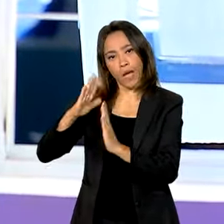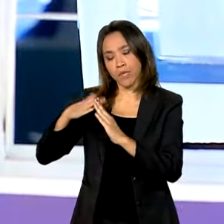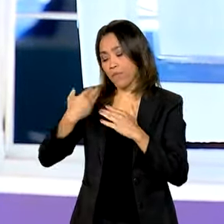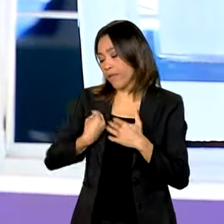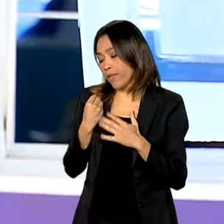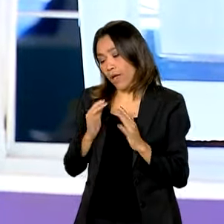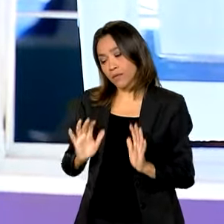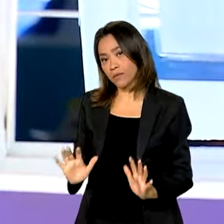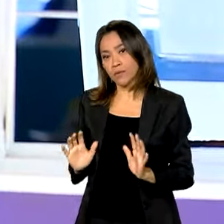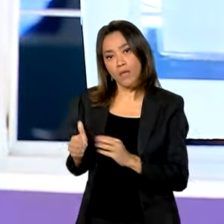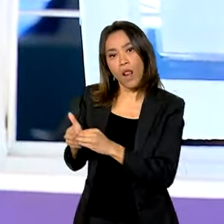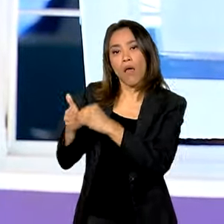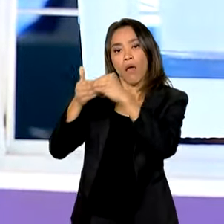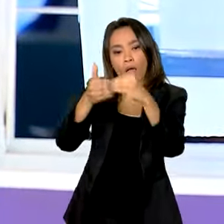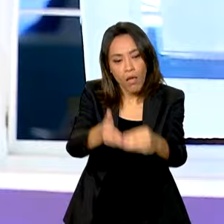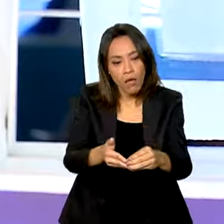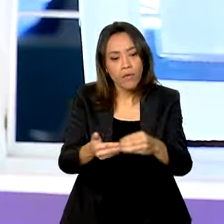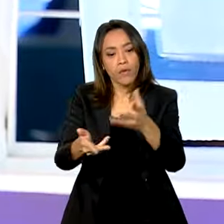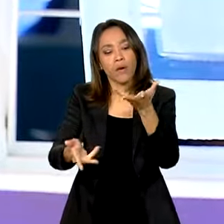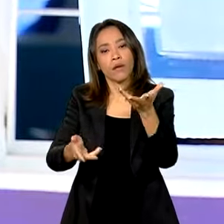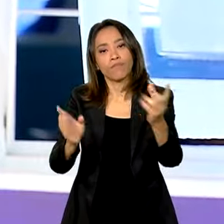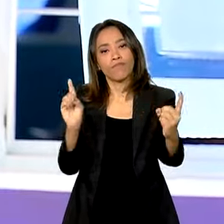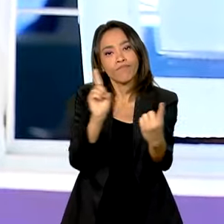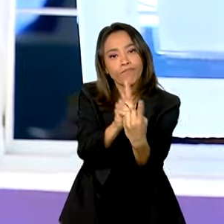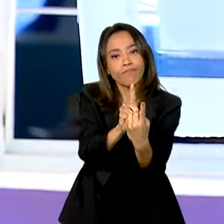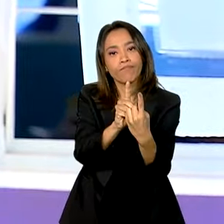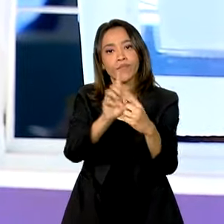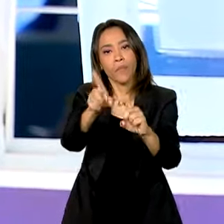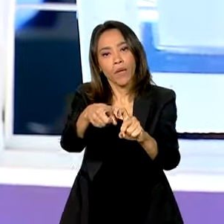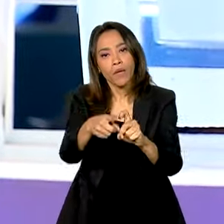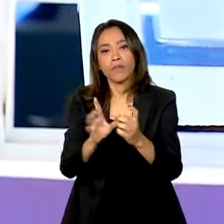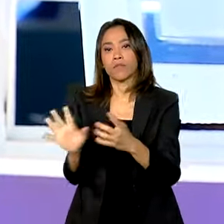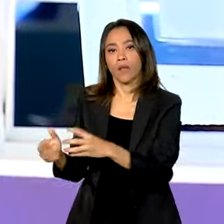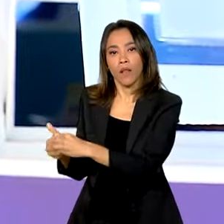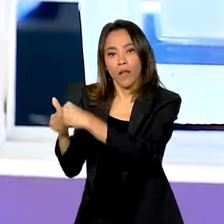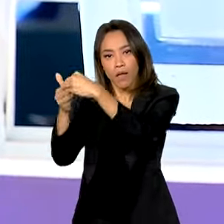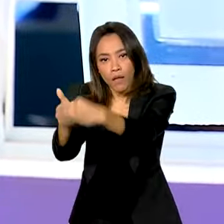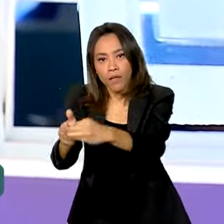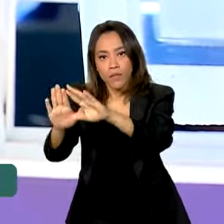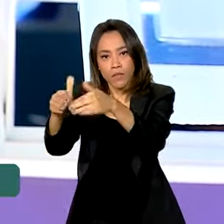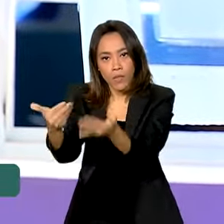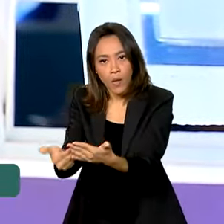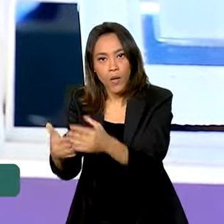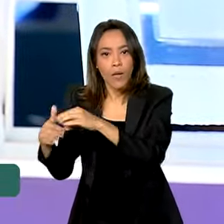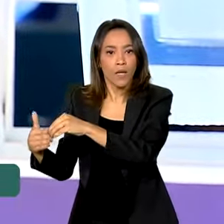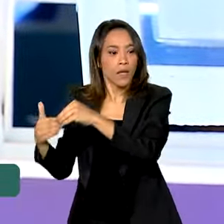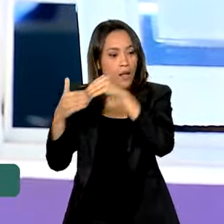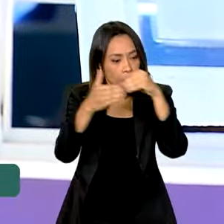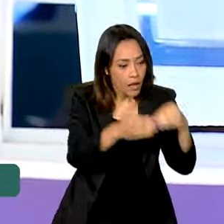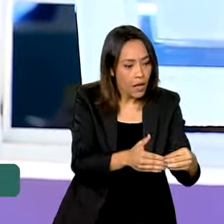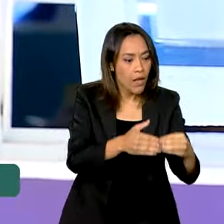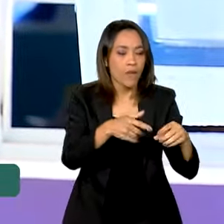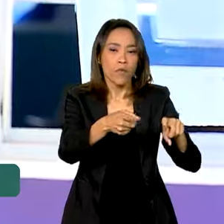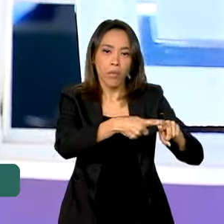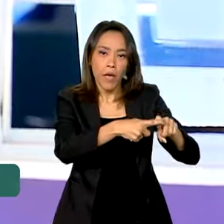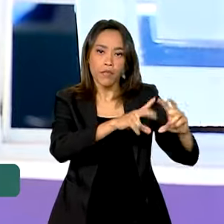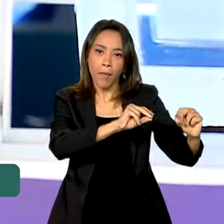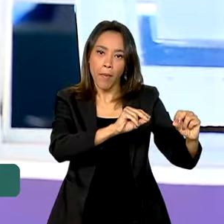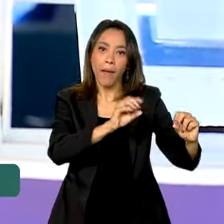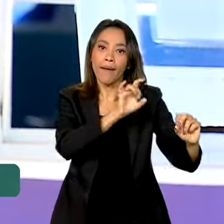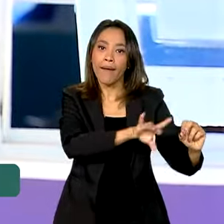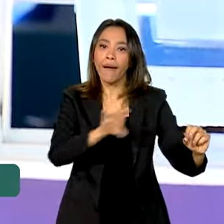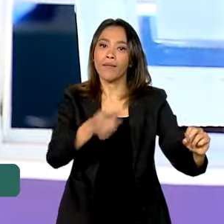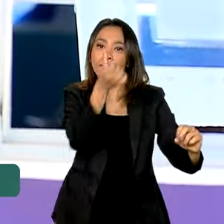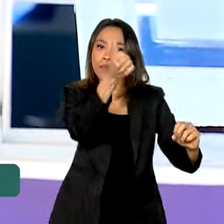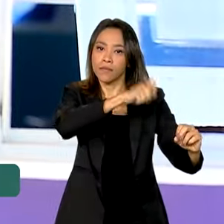é essa, levar para os atendimentos, escola, consultas, porque, geralmente, a cada seis meses,